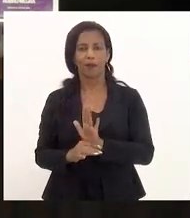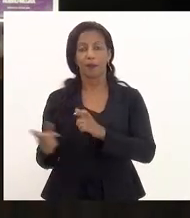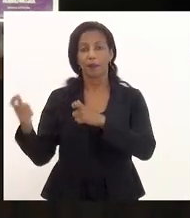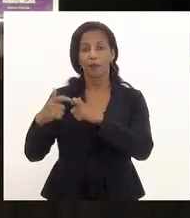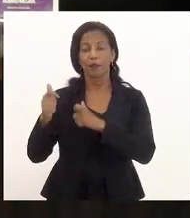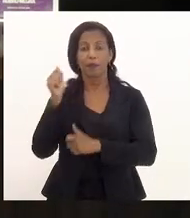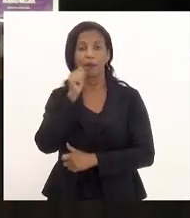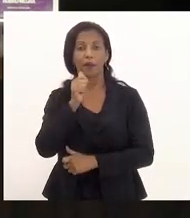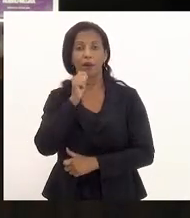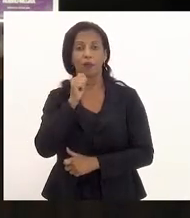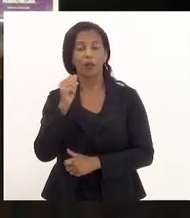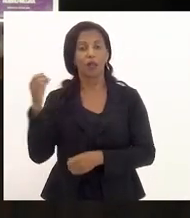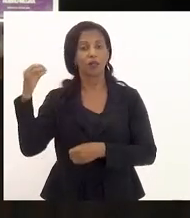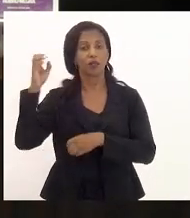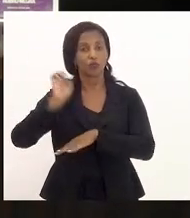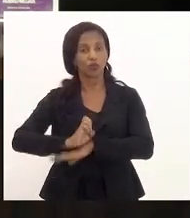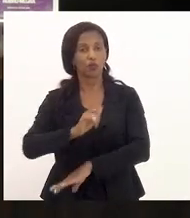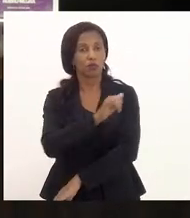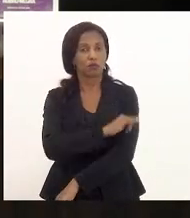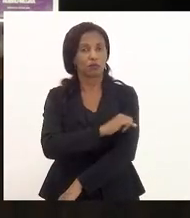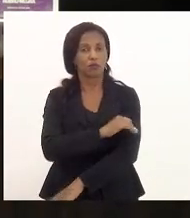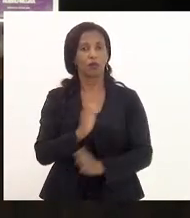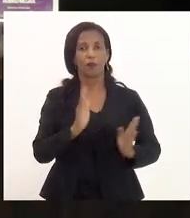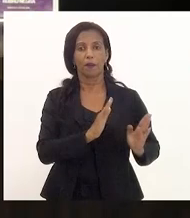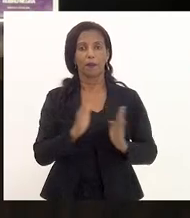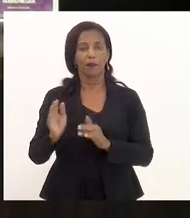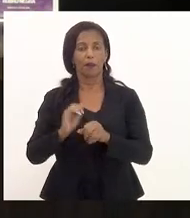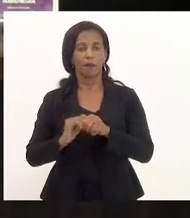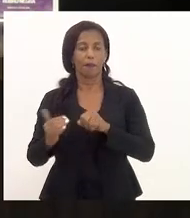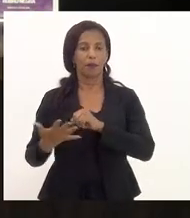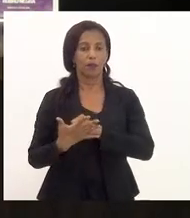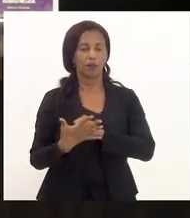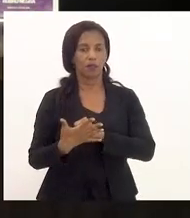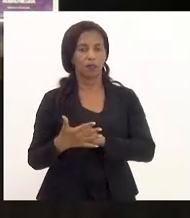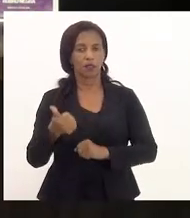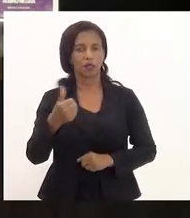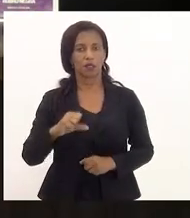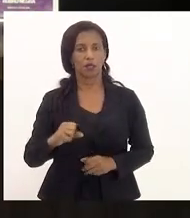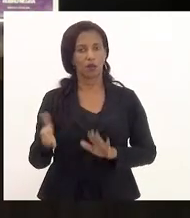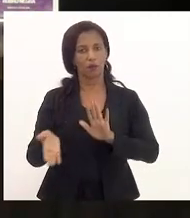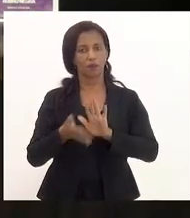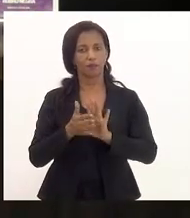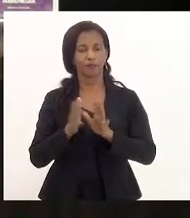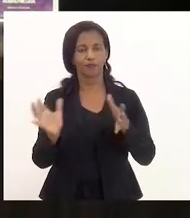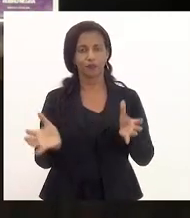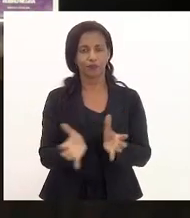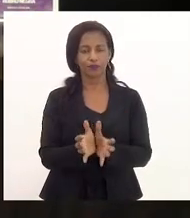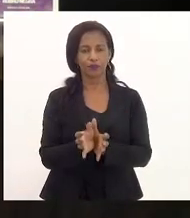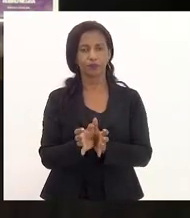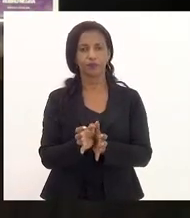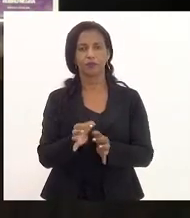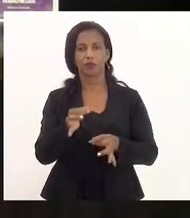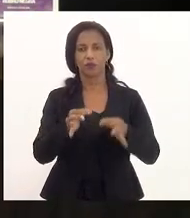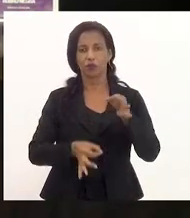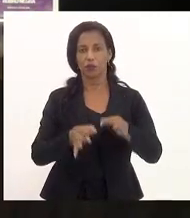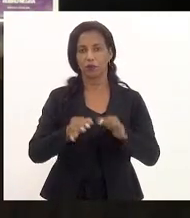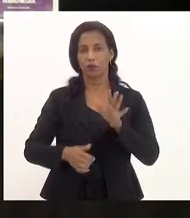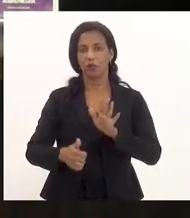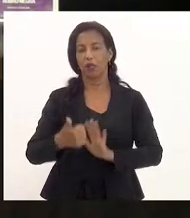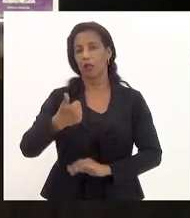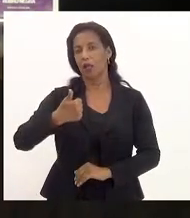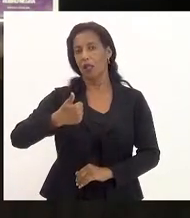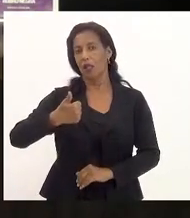Restantes no âmbito do Estado do Rio de Janeiro, no período da pandemia da Covid-19. Pareceres da Comissão de Constituição e Justiça pela legalidade com